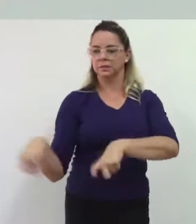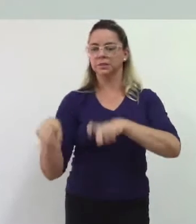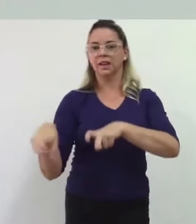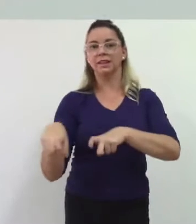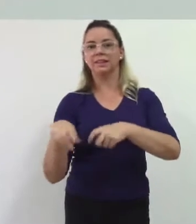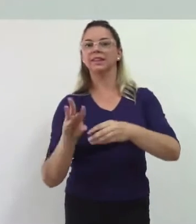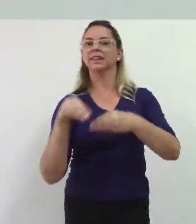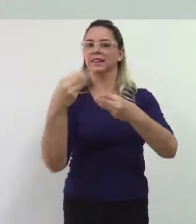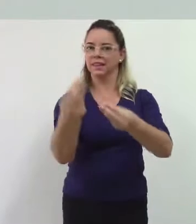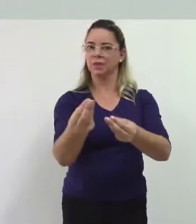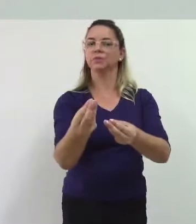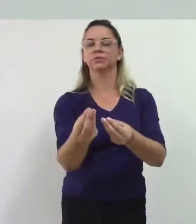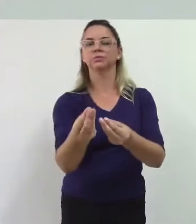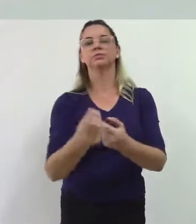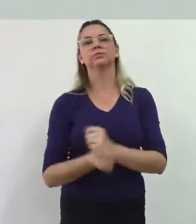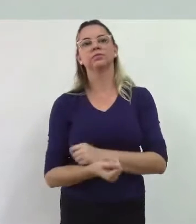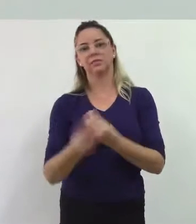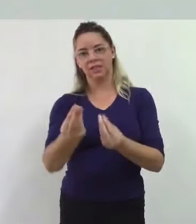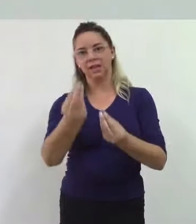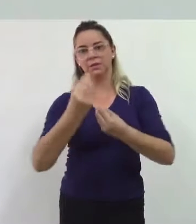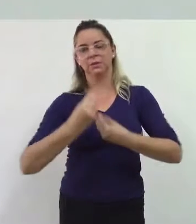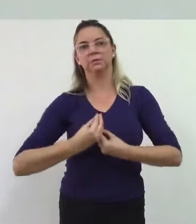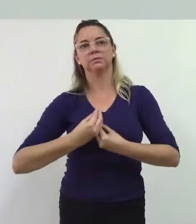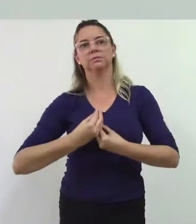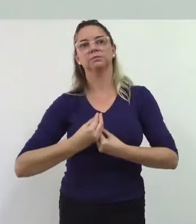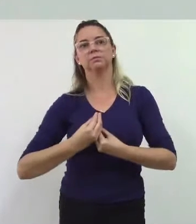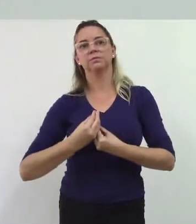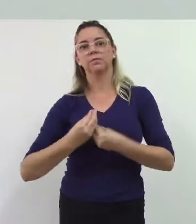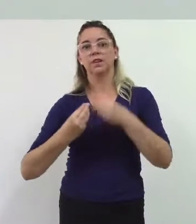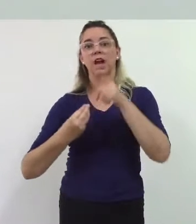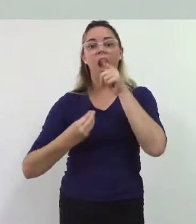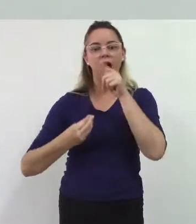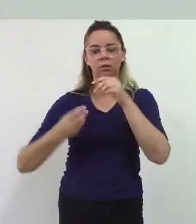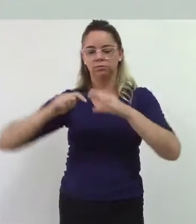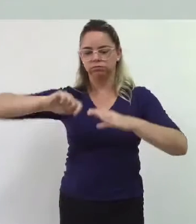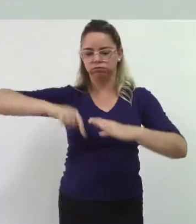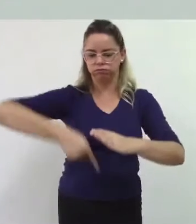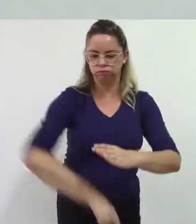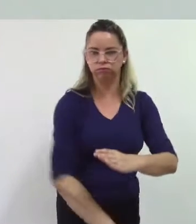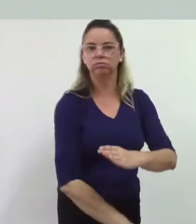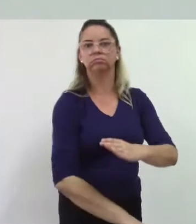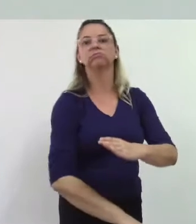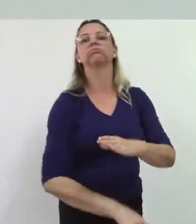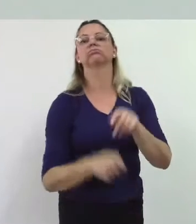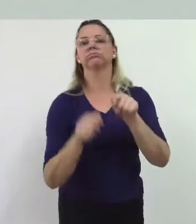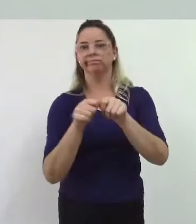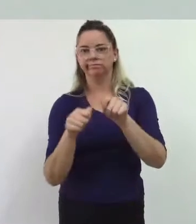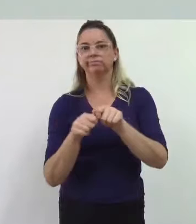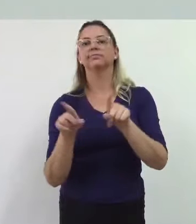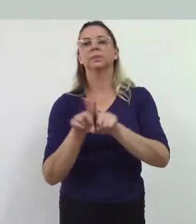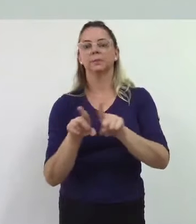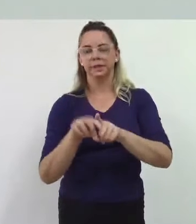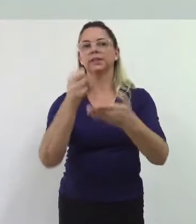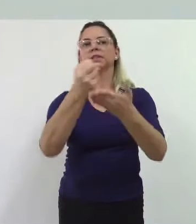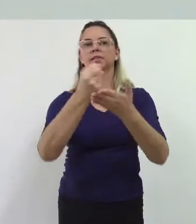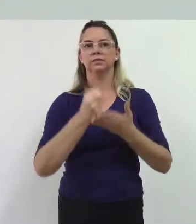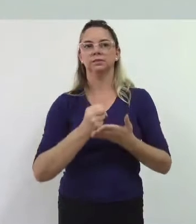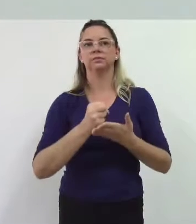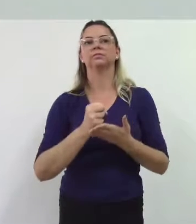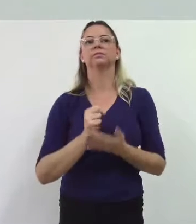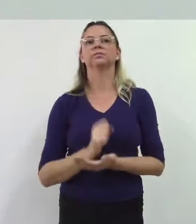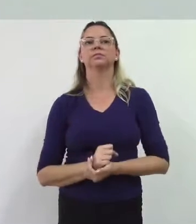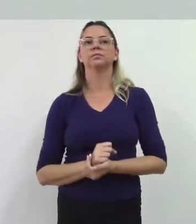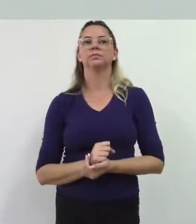artesianos e que a Marta se encontra em Santa Cruz do Cabaribe e logo em seguida